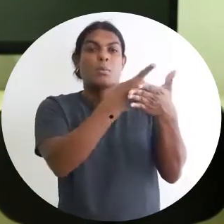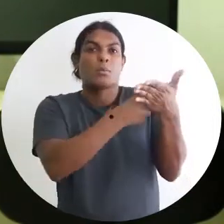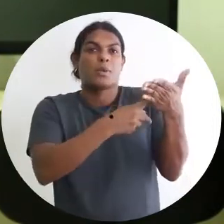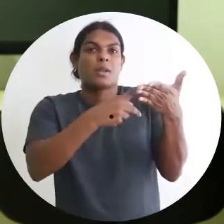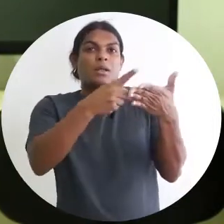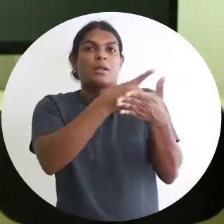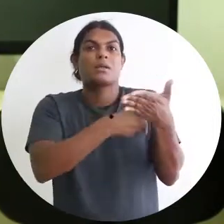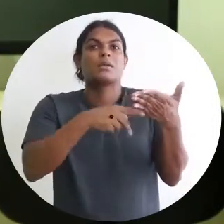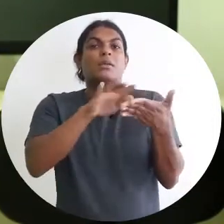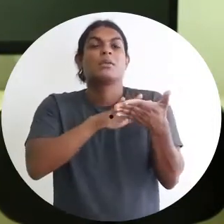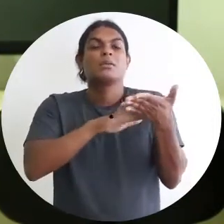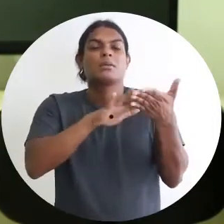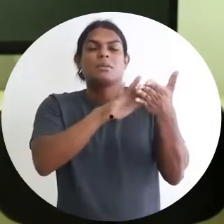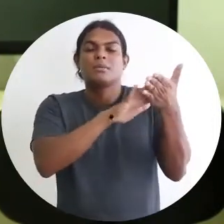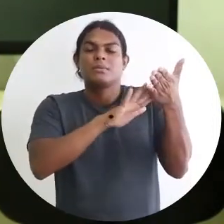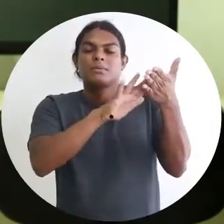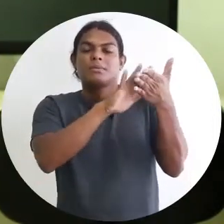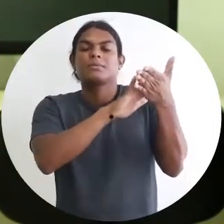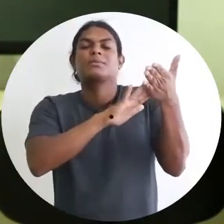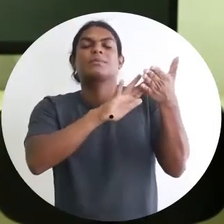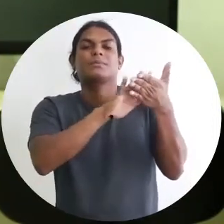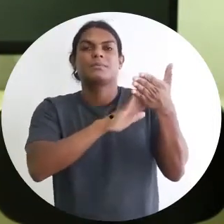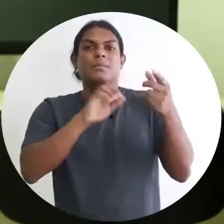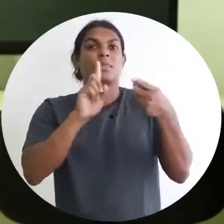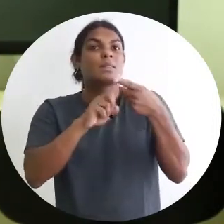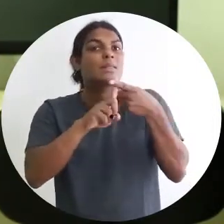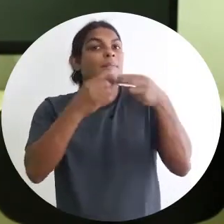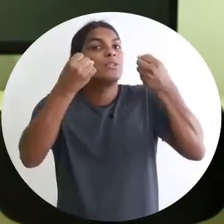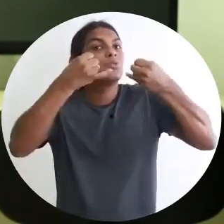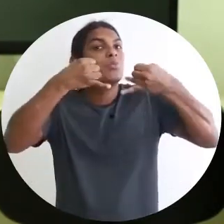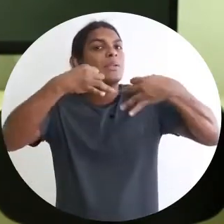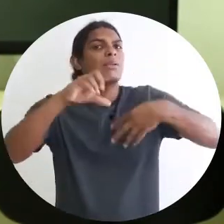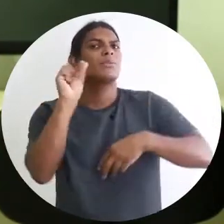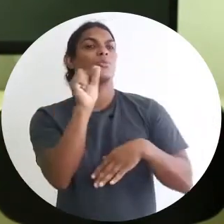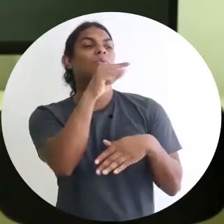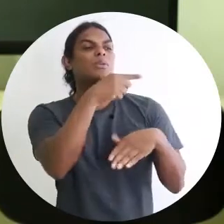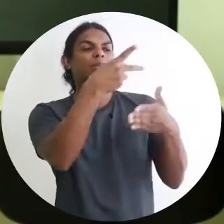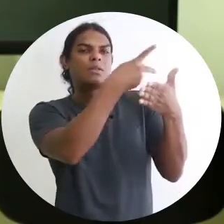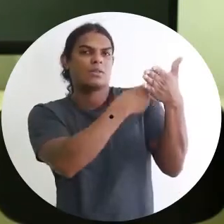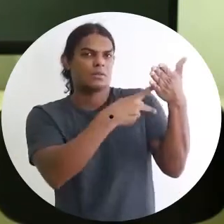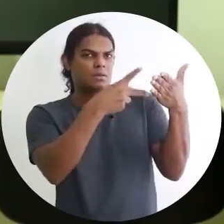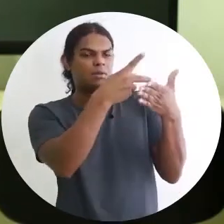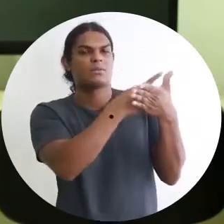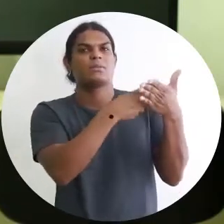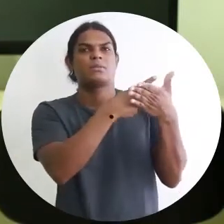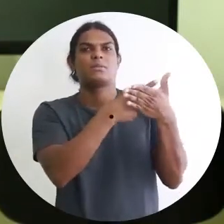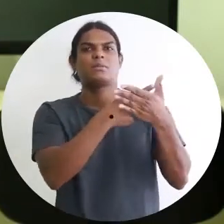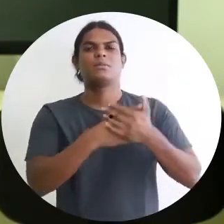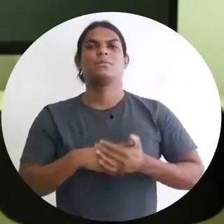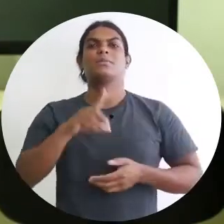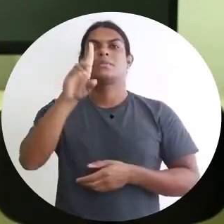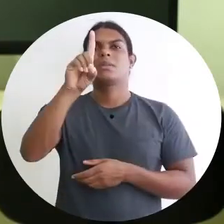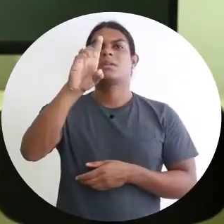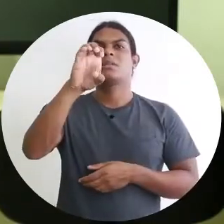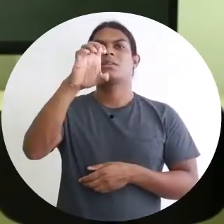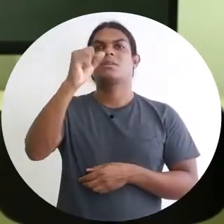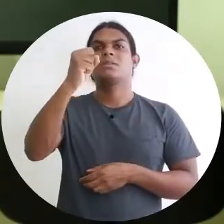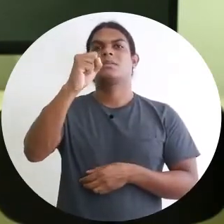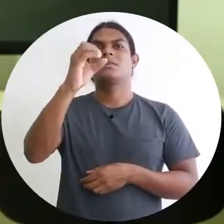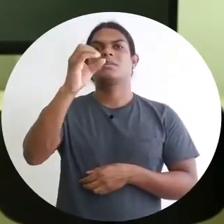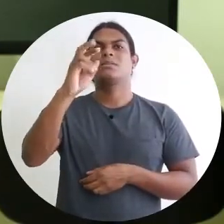obra, e também placas de descrição da imagem. O que seria a descrição da imagem? Você falar dos aspectos mais